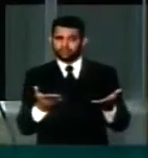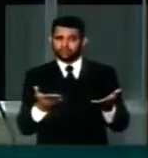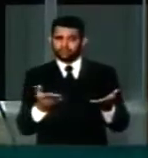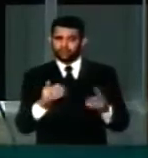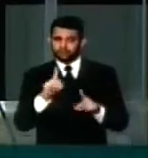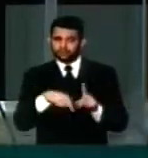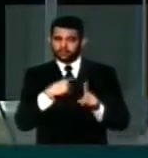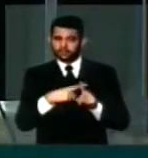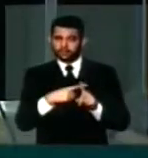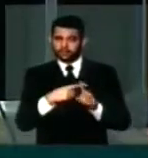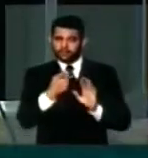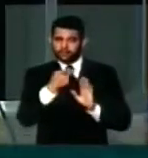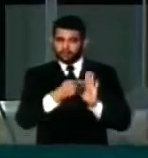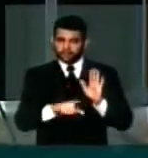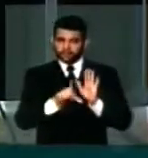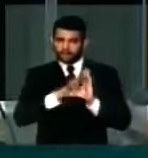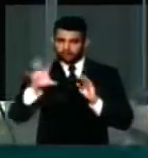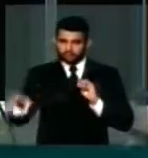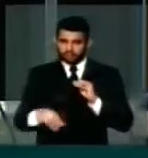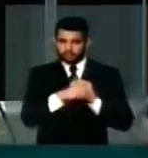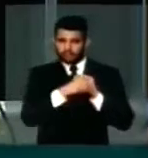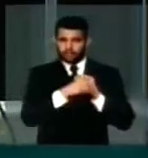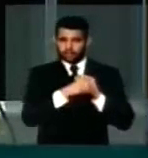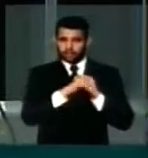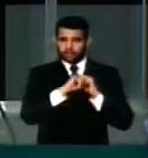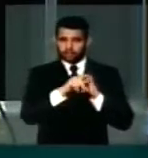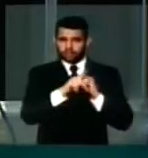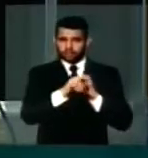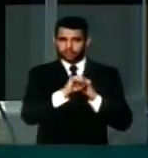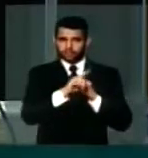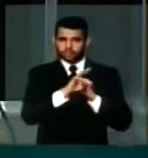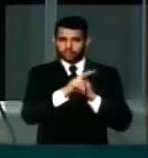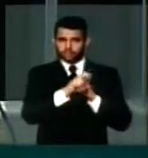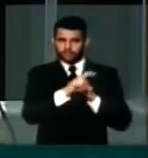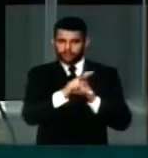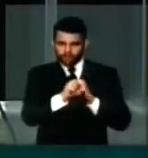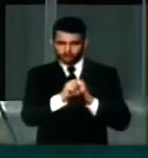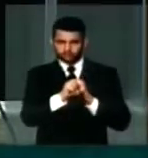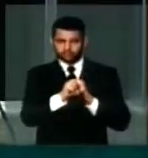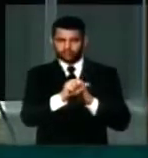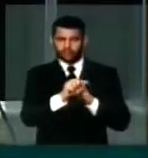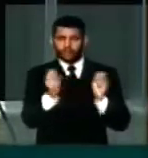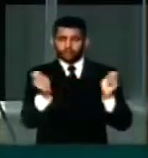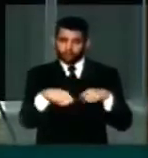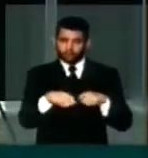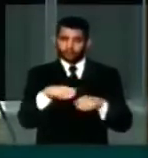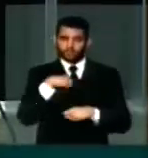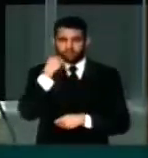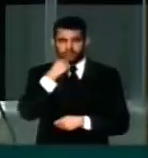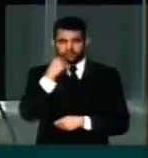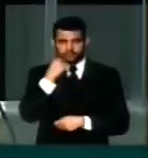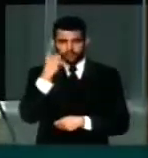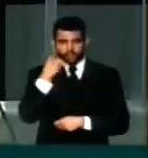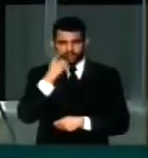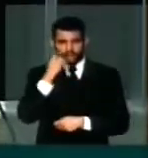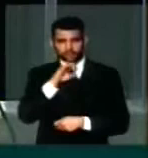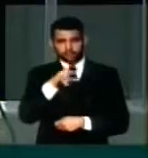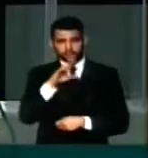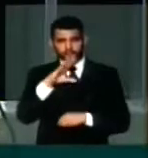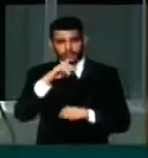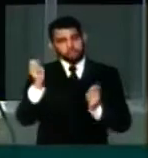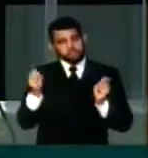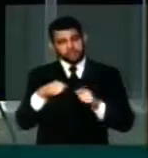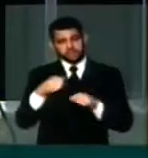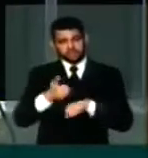a meritória PEC das emendas impositivas, que podem, o deputado Silvio Costa tem razão, ser